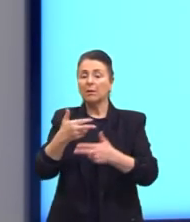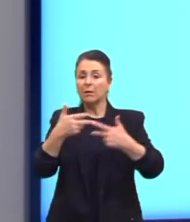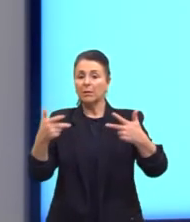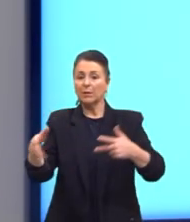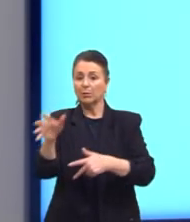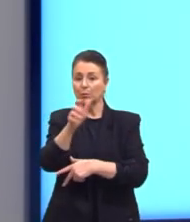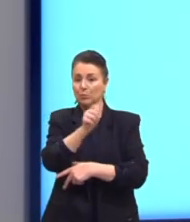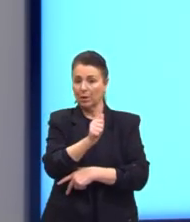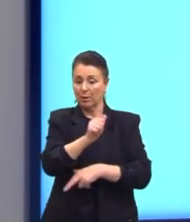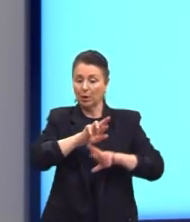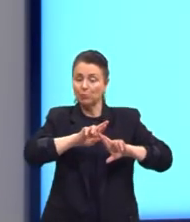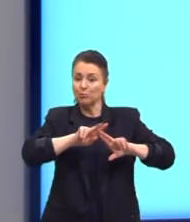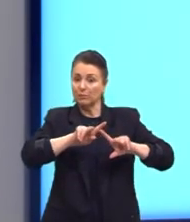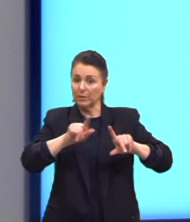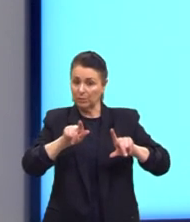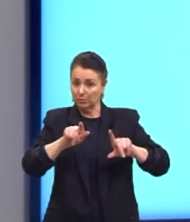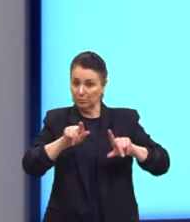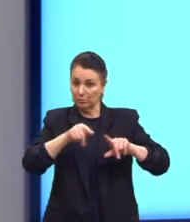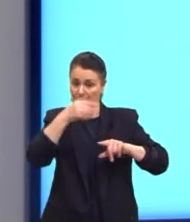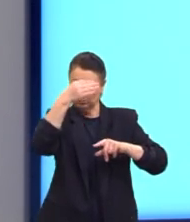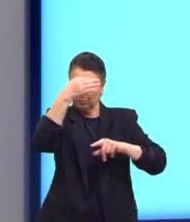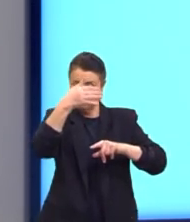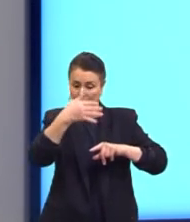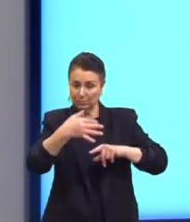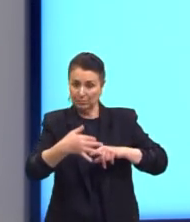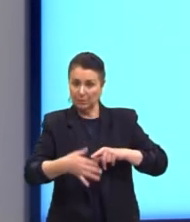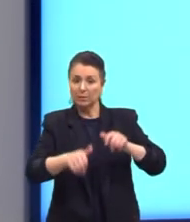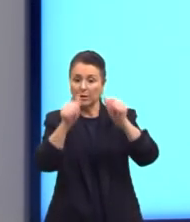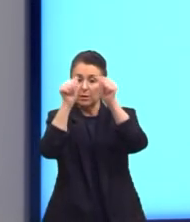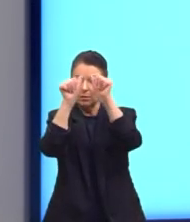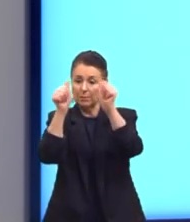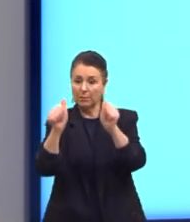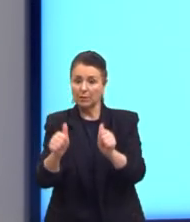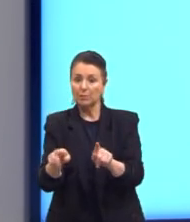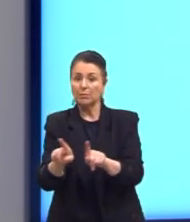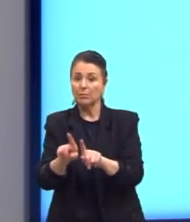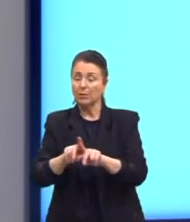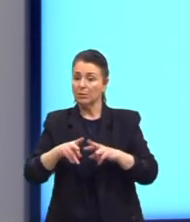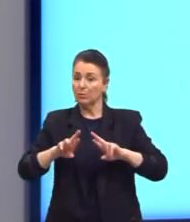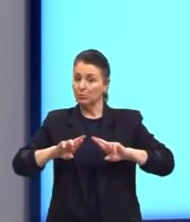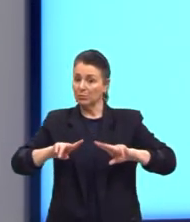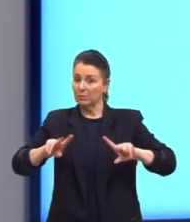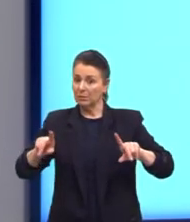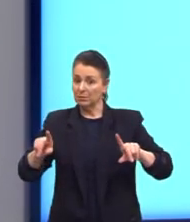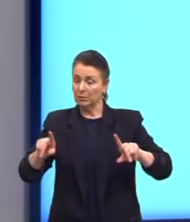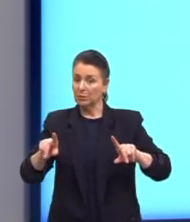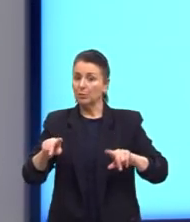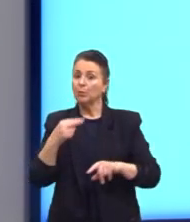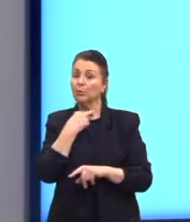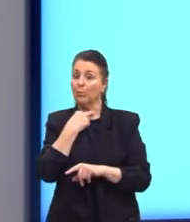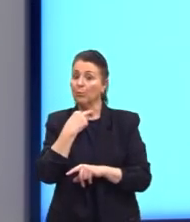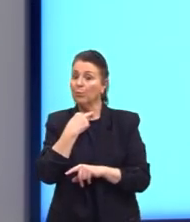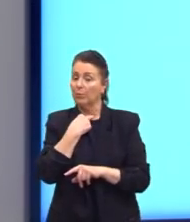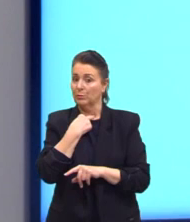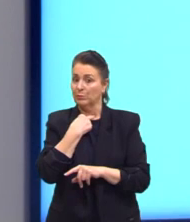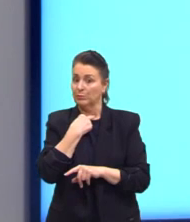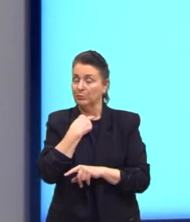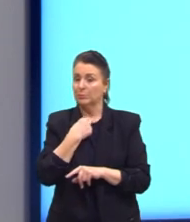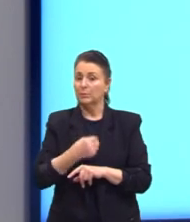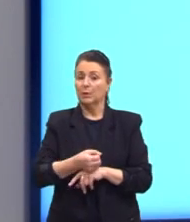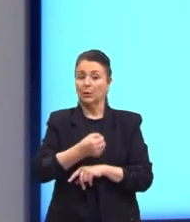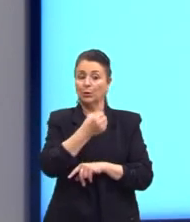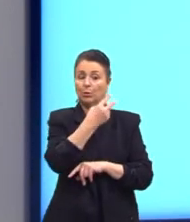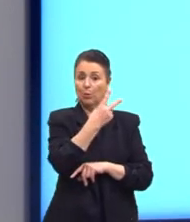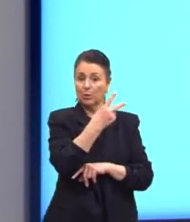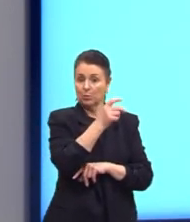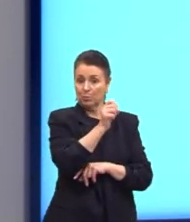distinto ou diferente um do outro, tem imagens também diferentes. Então, o que que não pode acontecer? Dois elementos de